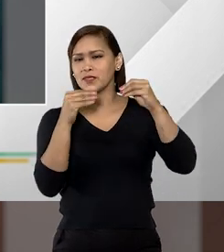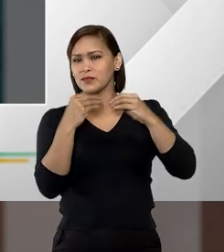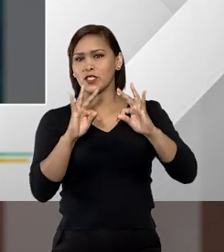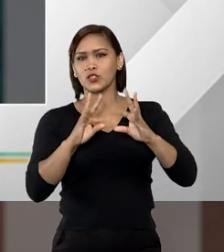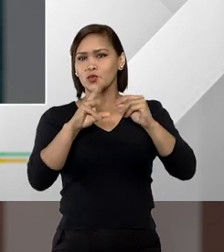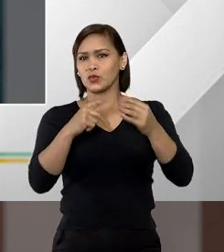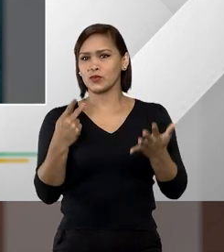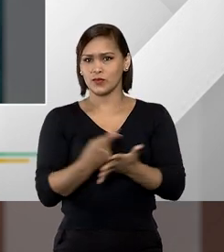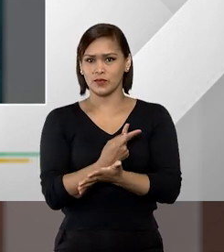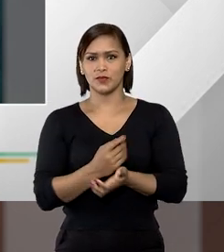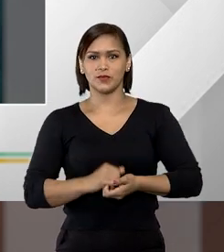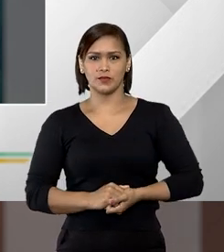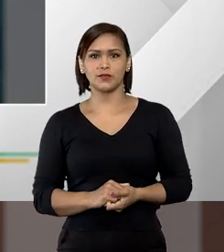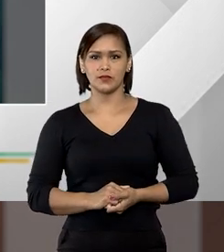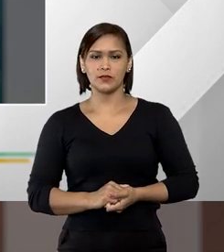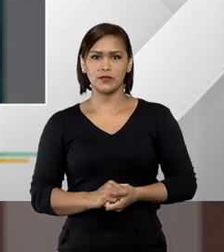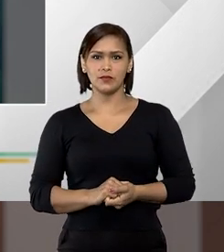situação